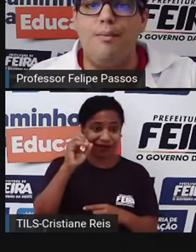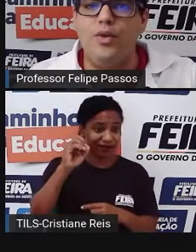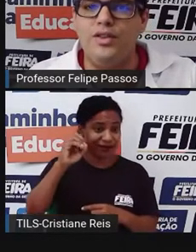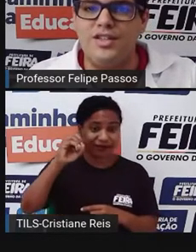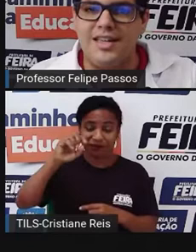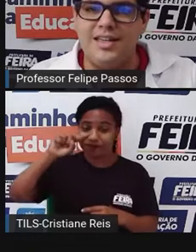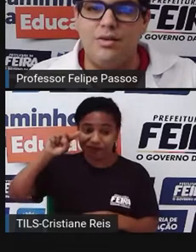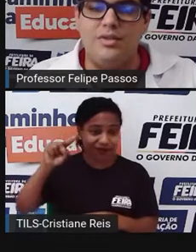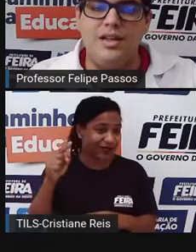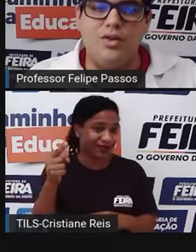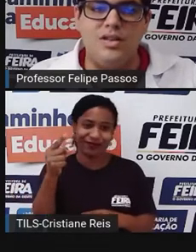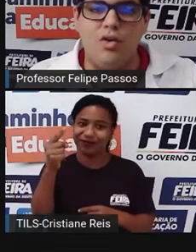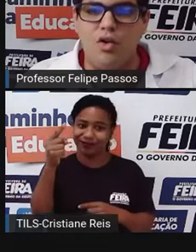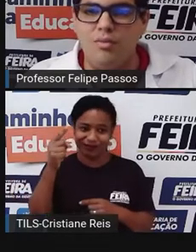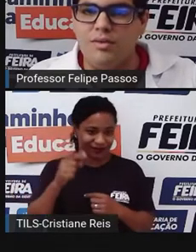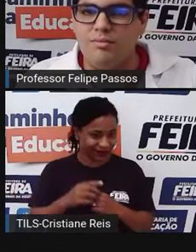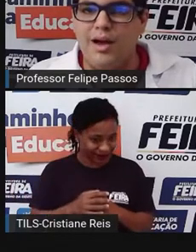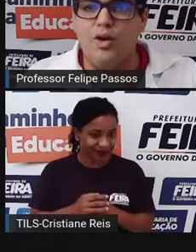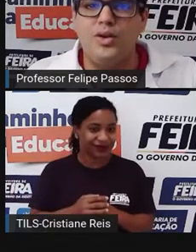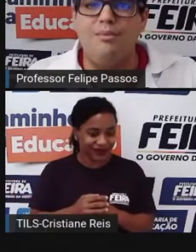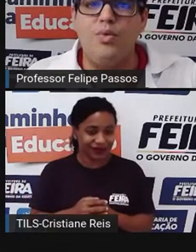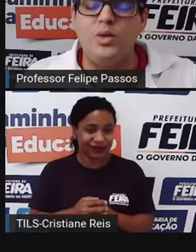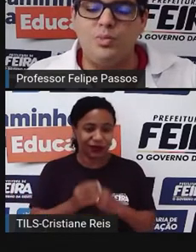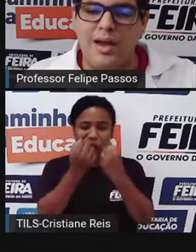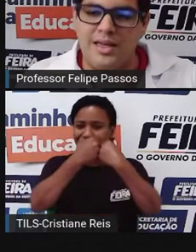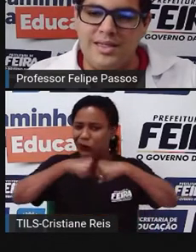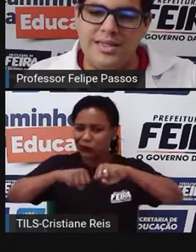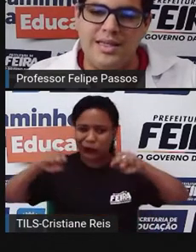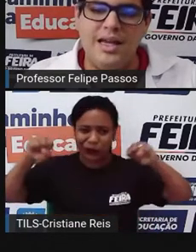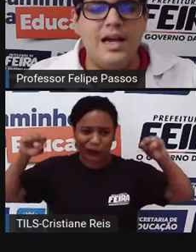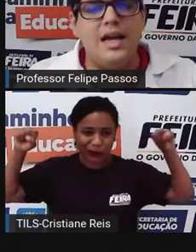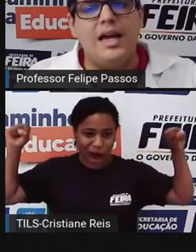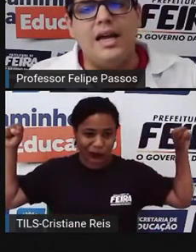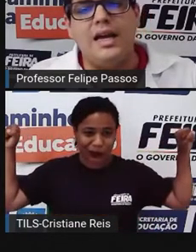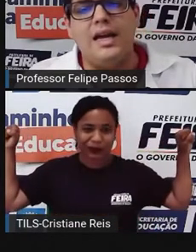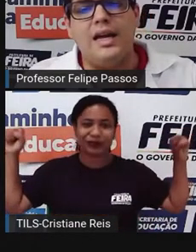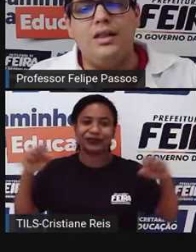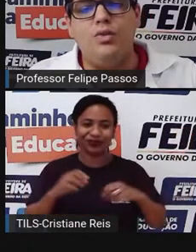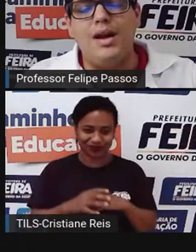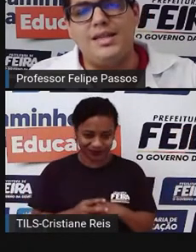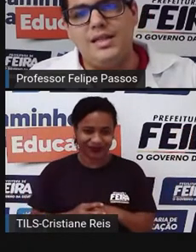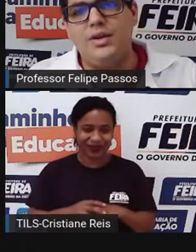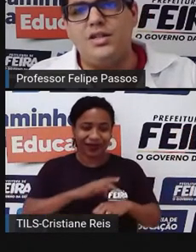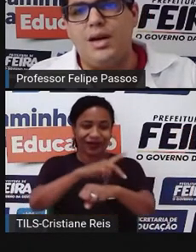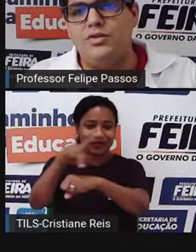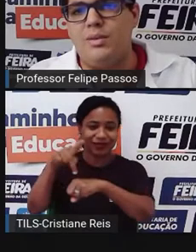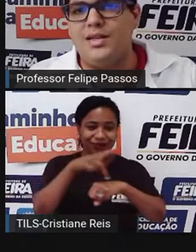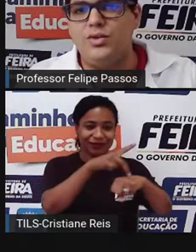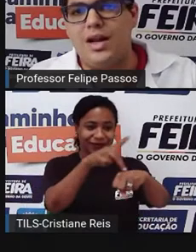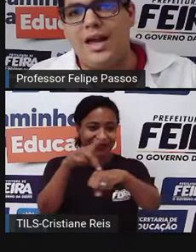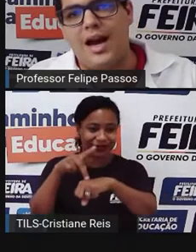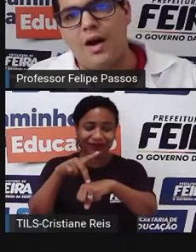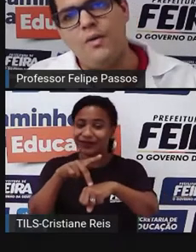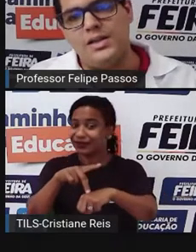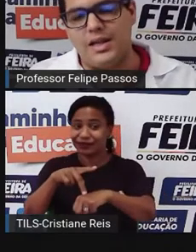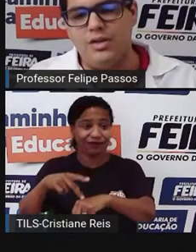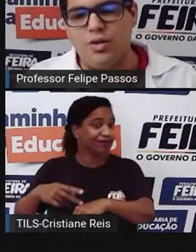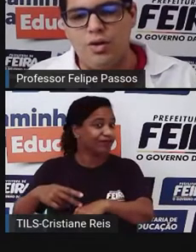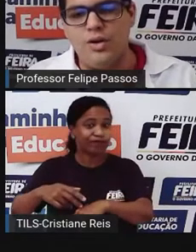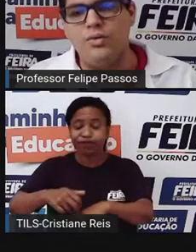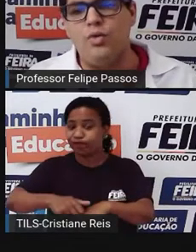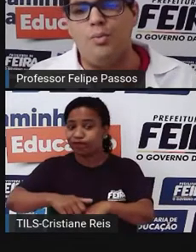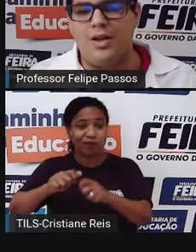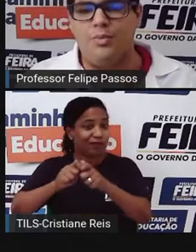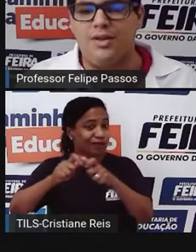Então é muito extenso, é um território enorme, maior do que muitos países. No Brasil é chamado de Amazônia Legal, esse